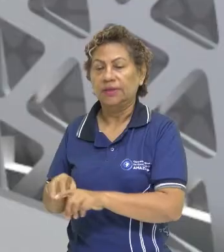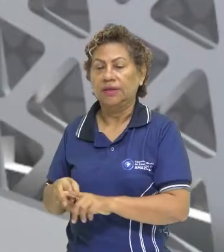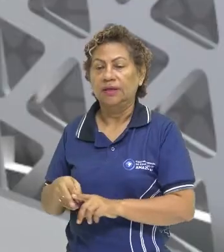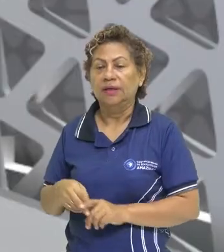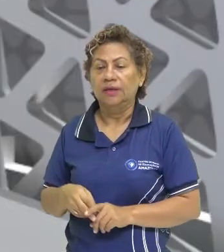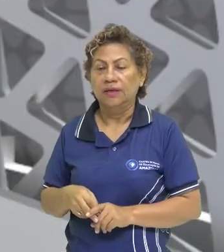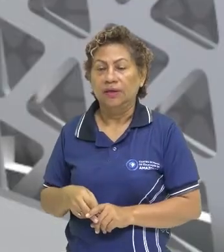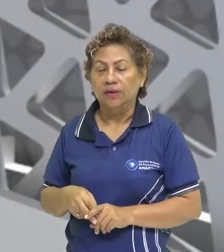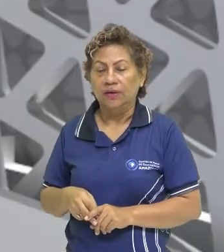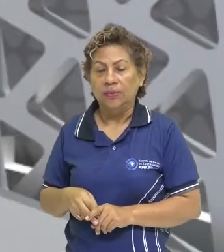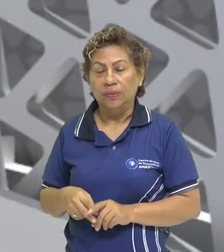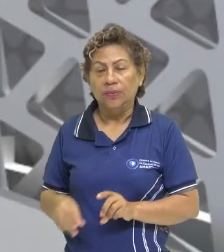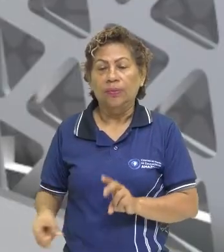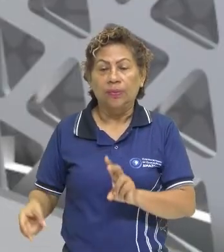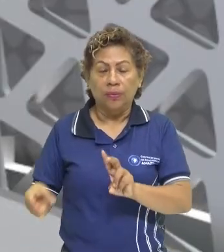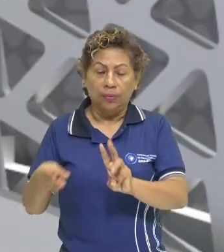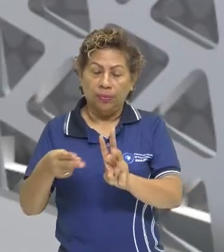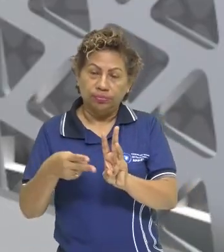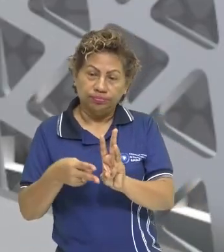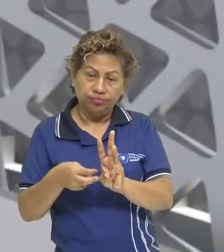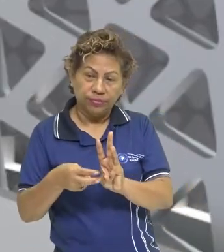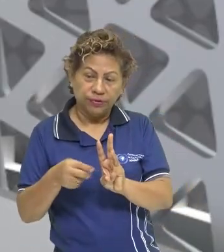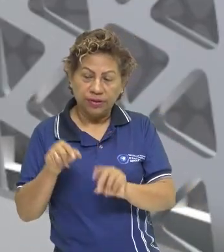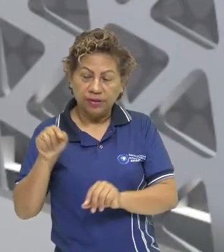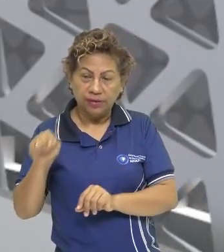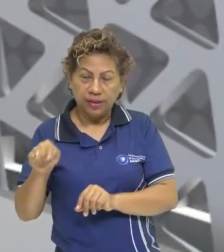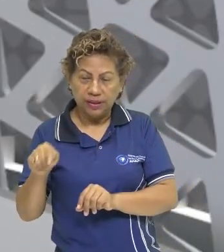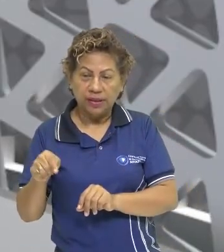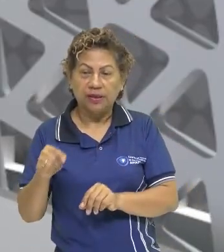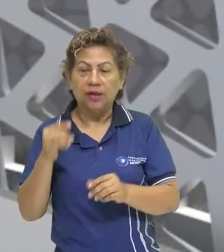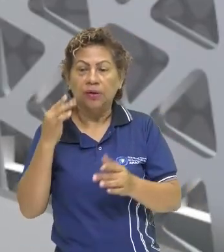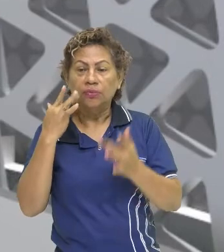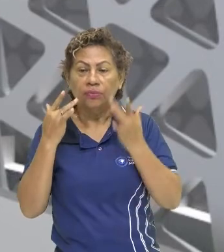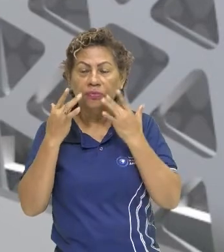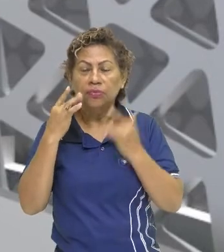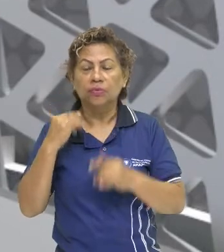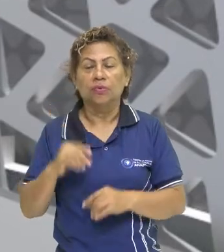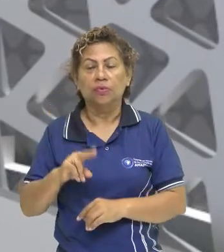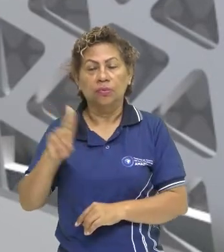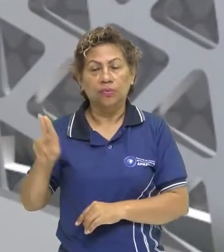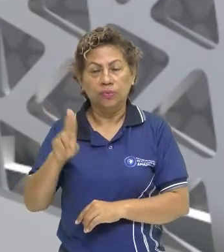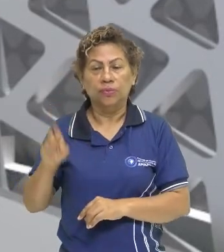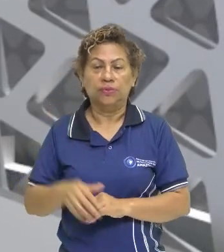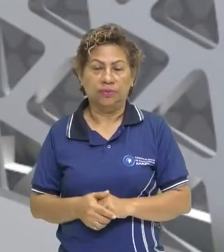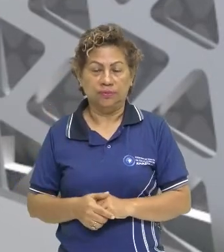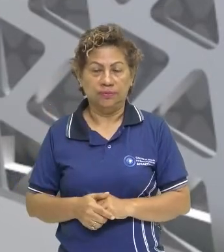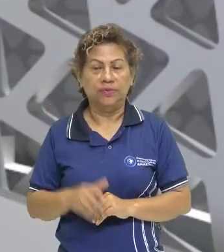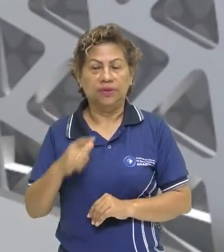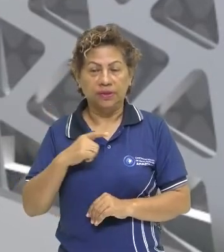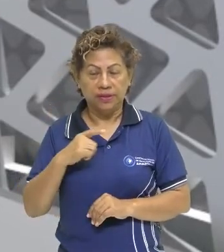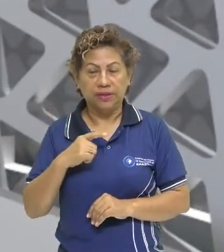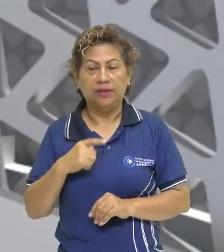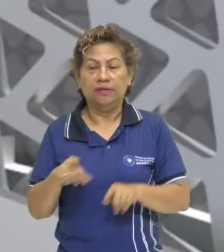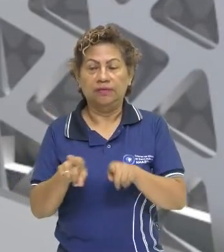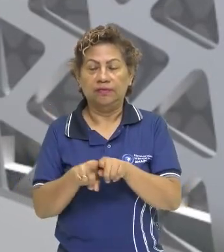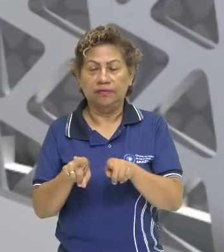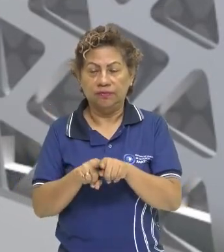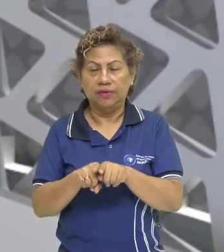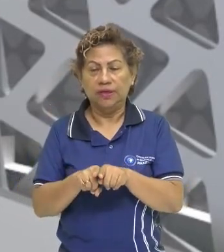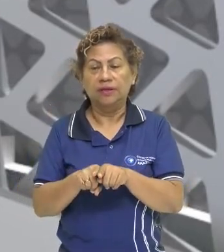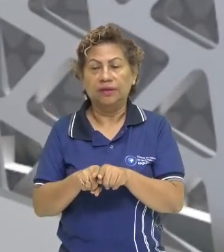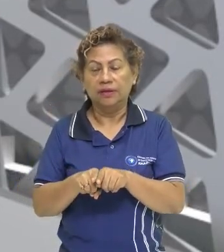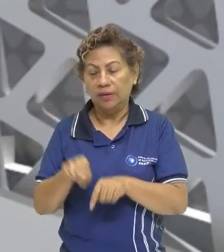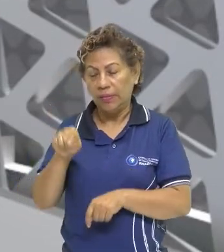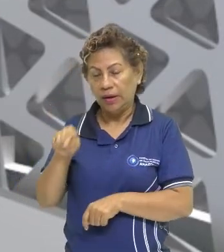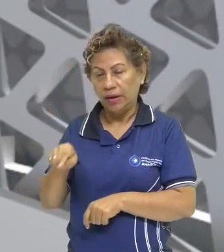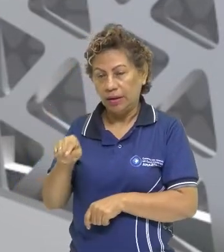o teatro que eles utilizaram, e aí com esses dois objetivos, além de catequizar,